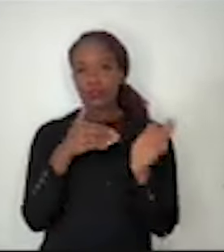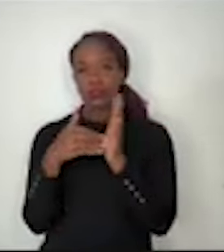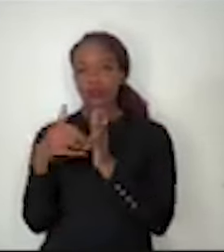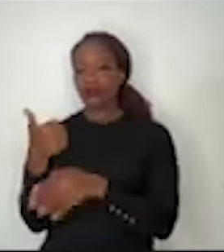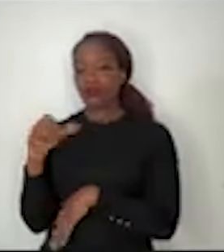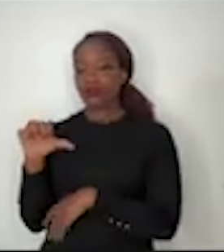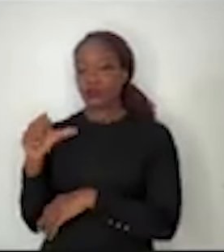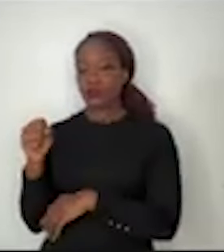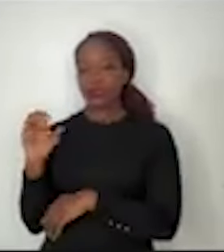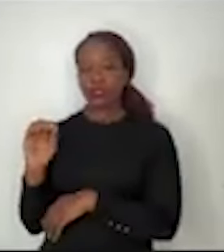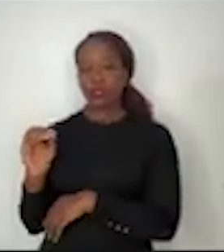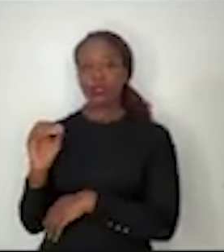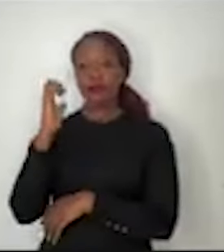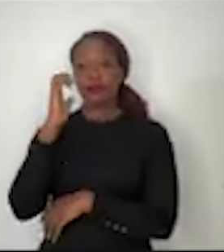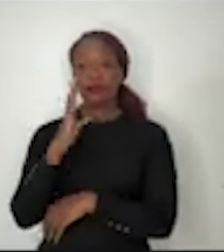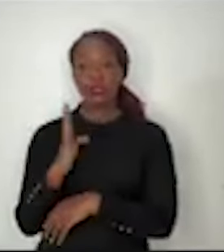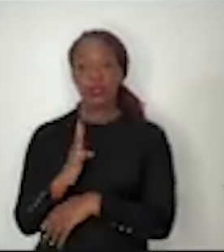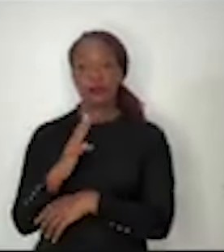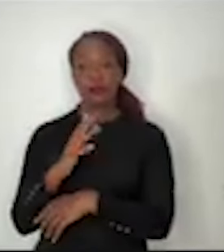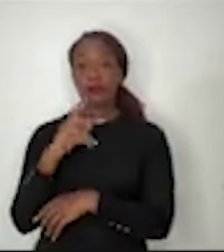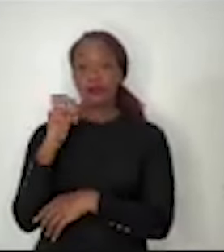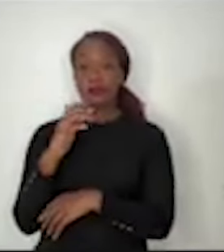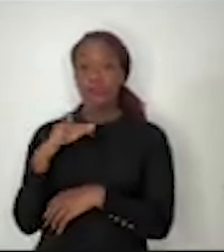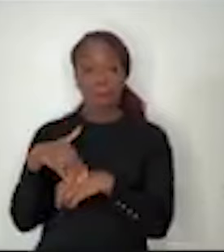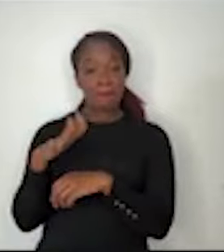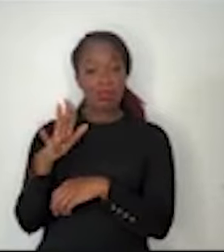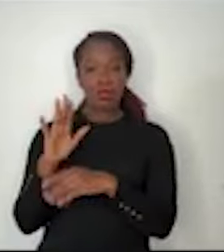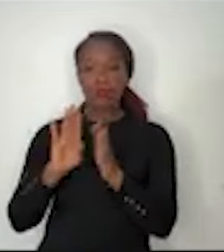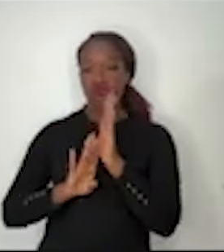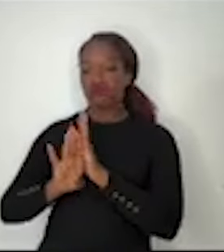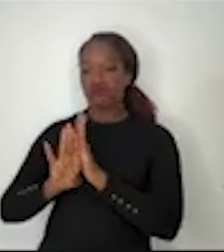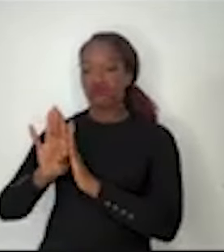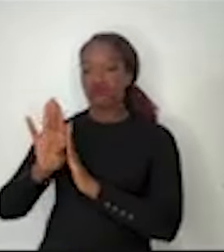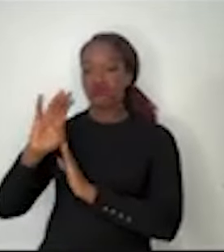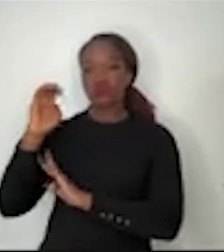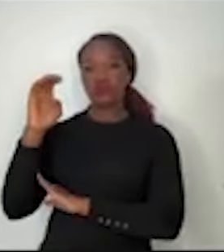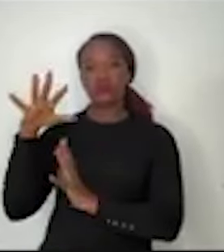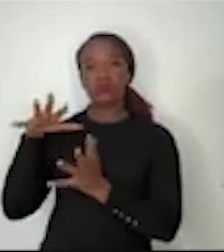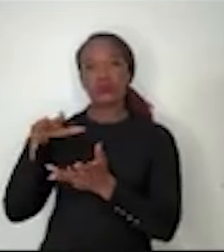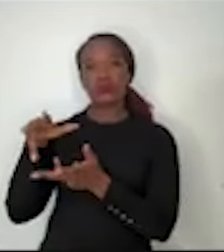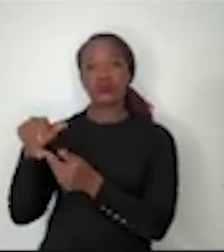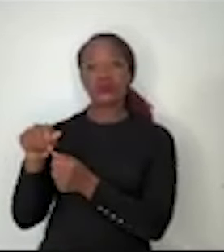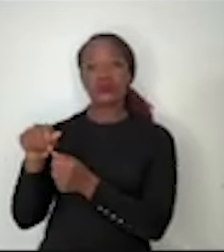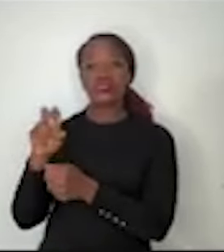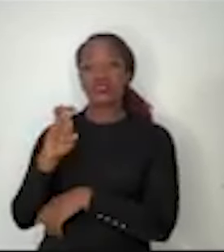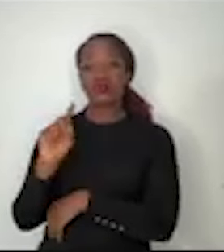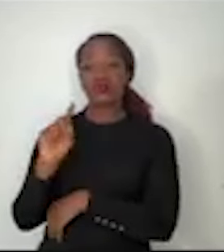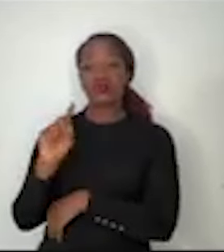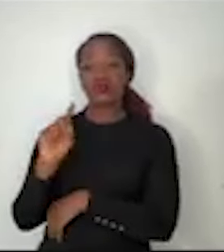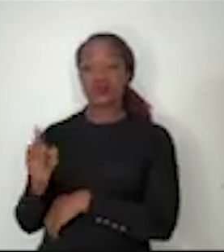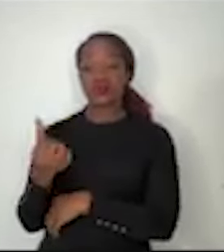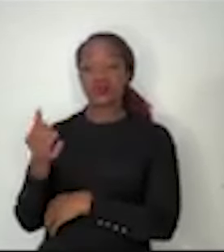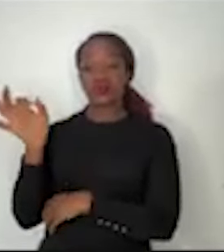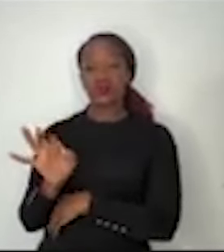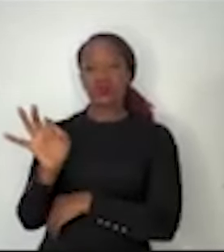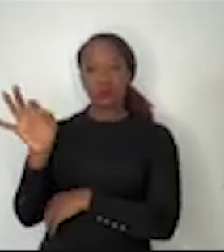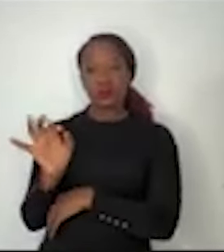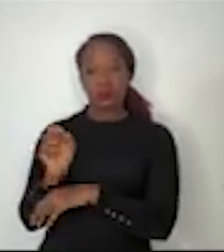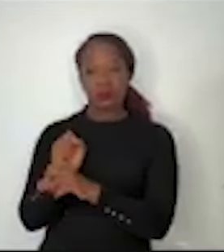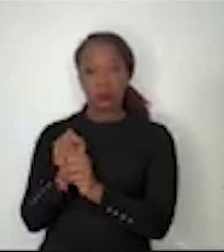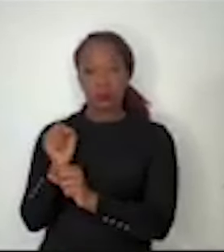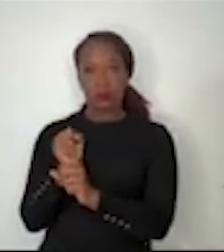um dos países que mais cresceu no mundo, a uma média de 5,5% ao ano. E, no entanto,